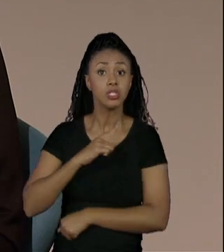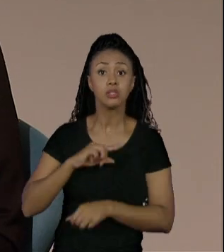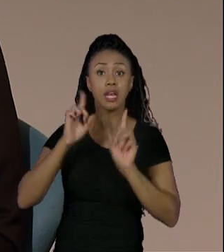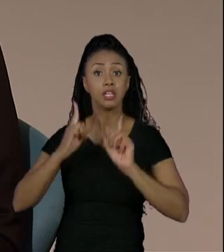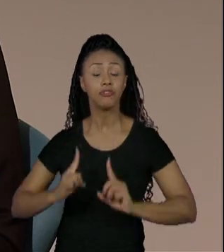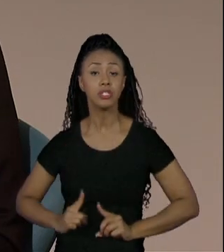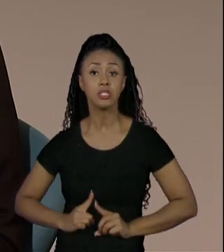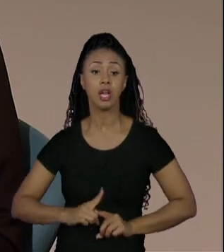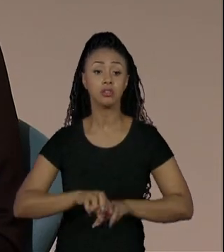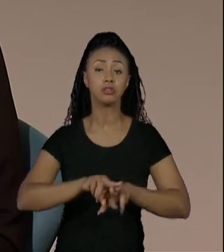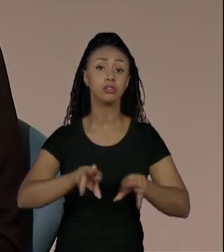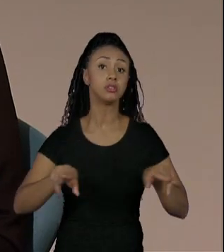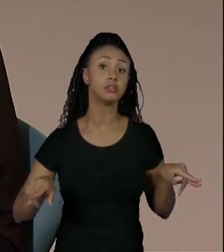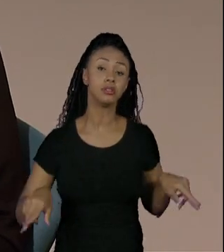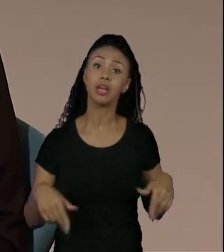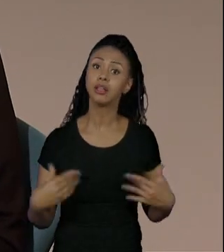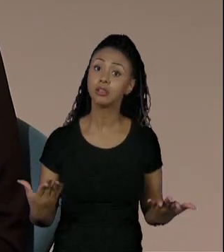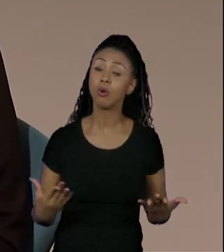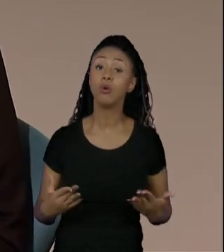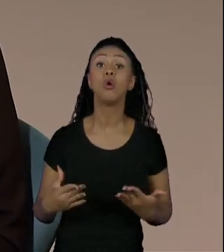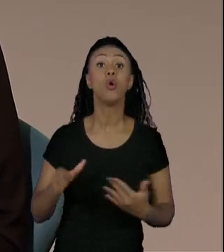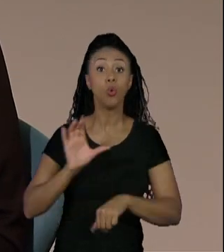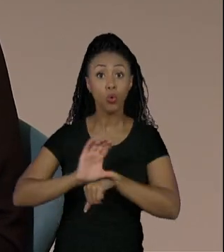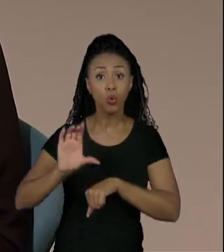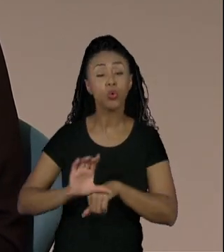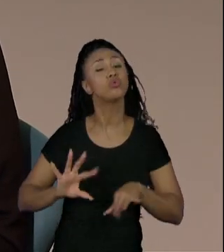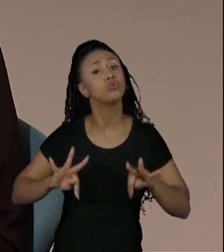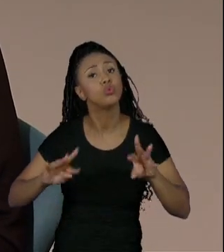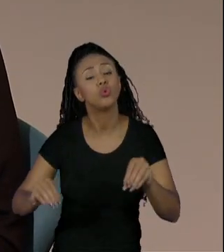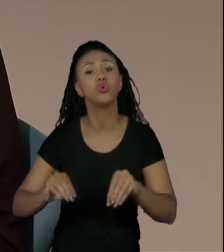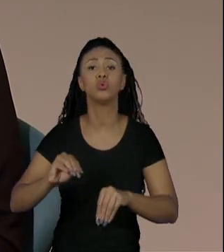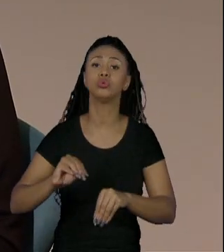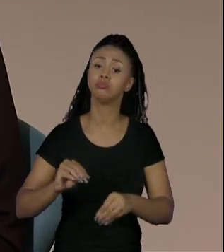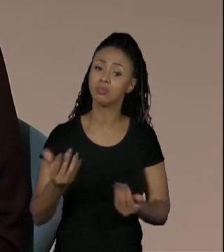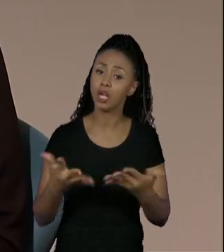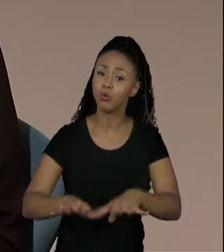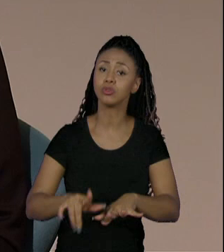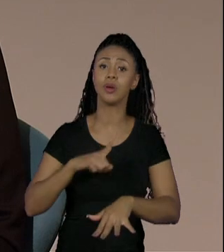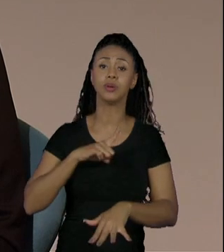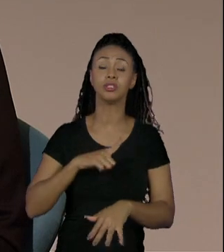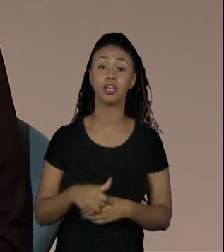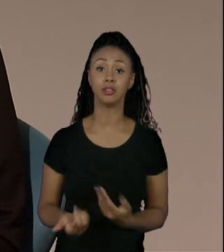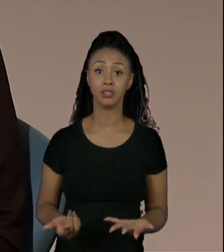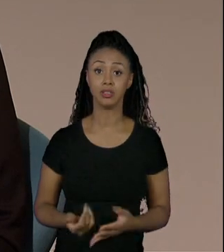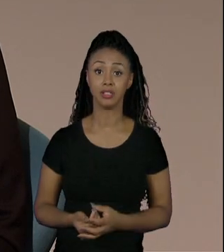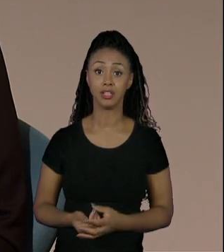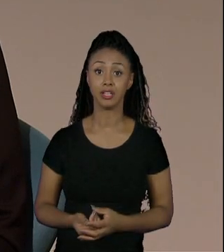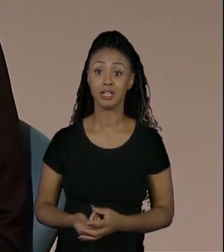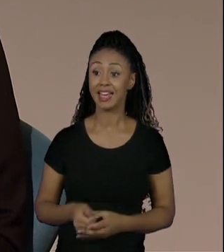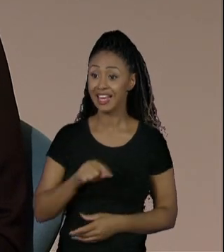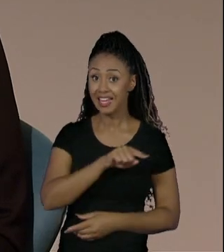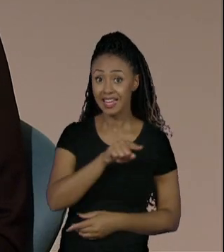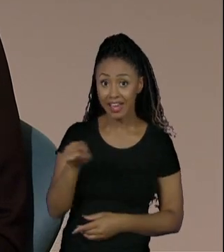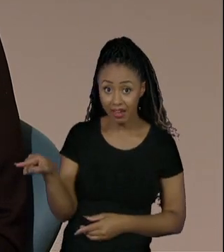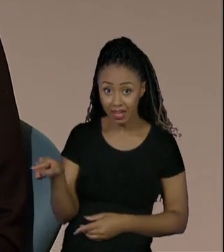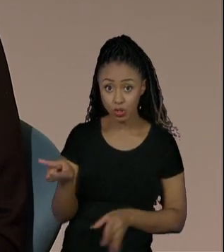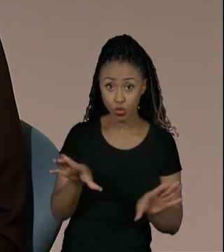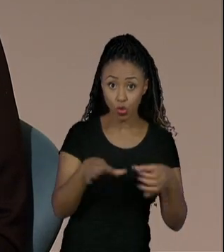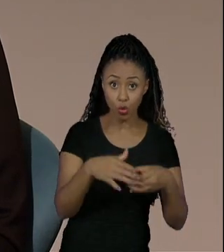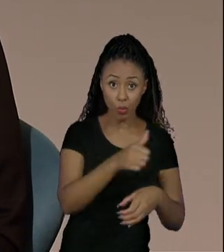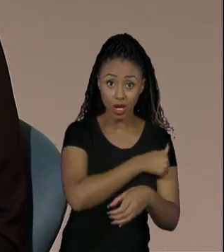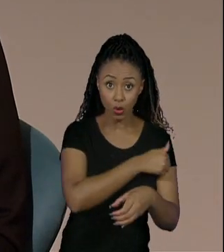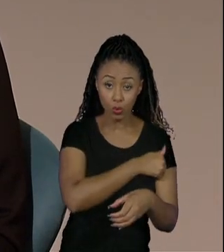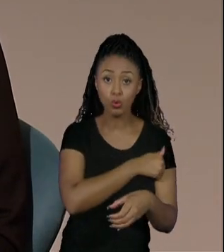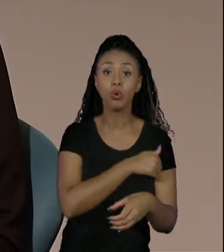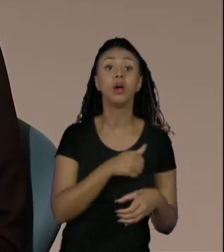deficiência. Os nossos cursos são todos inclusivos. E 37% são responsáveis pela renda familiar. Então, assim, a gente